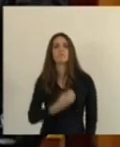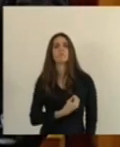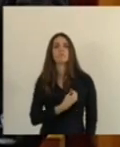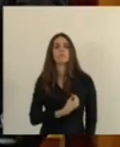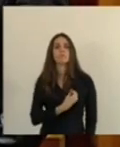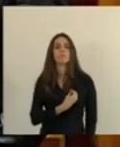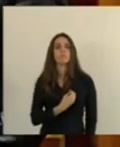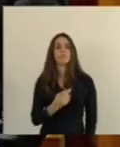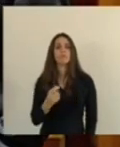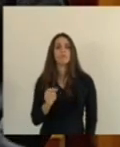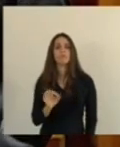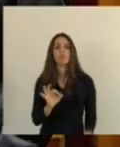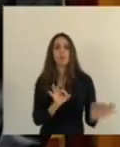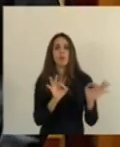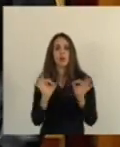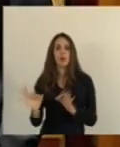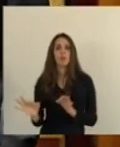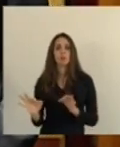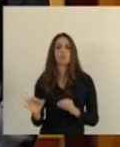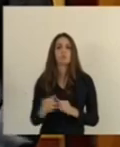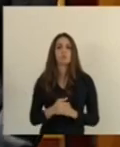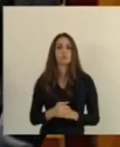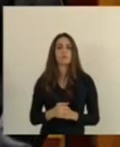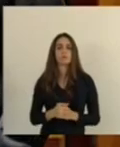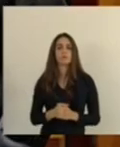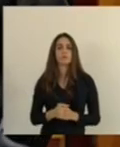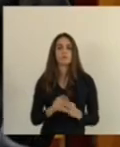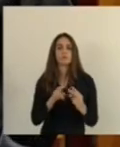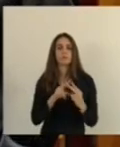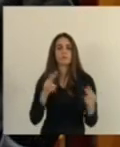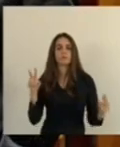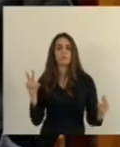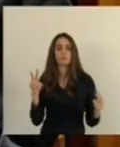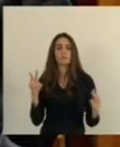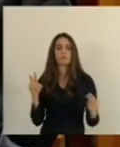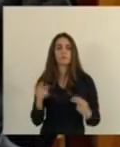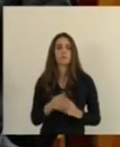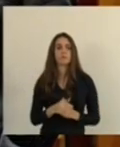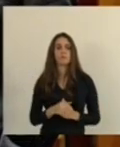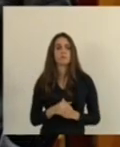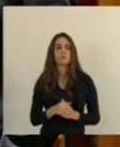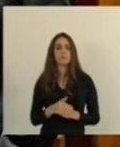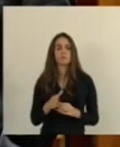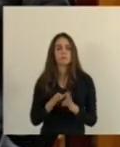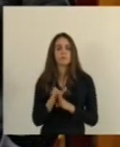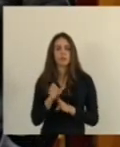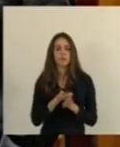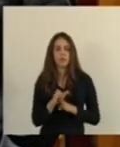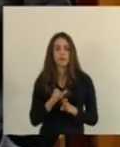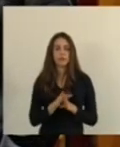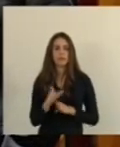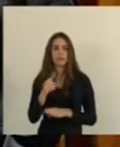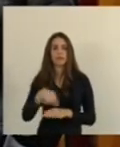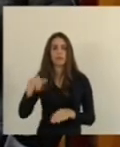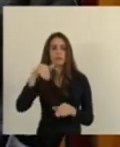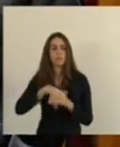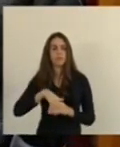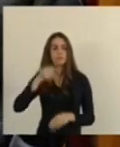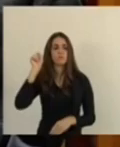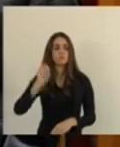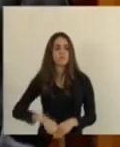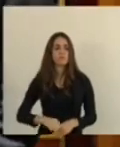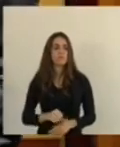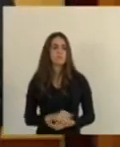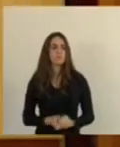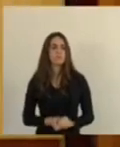aqueles que nos acompanham de forma virtual. Eu gostaria de orientar o voto sim, Sr. Presidente.